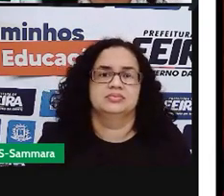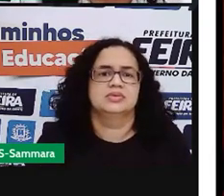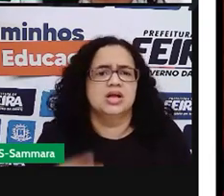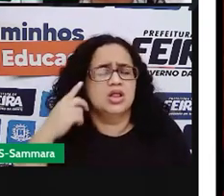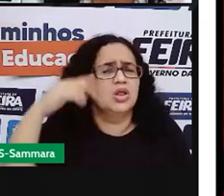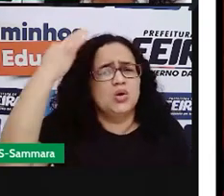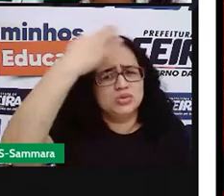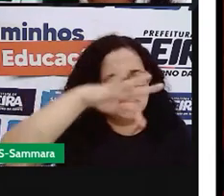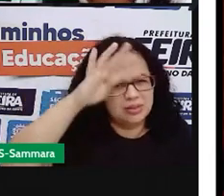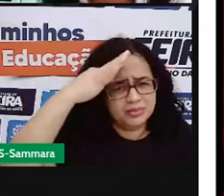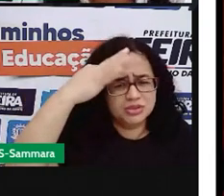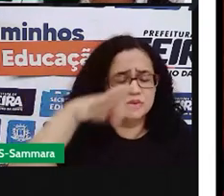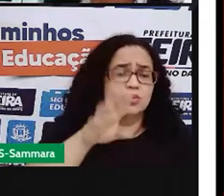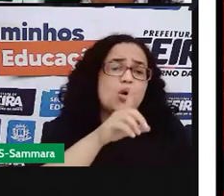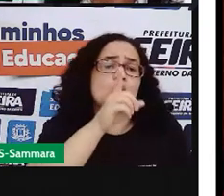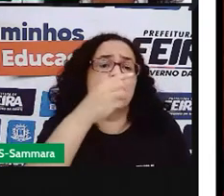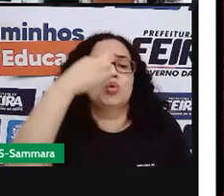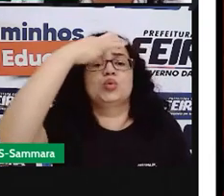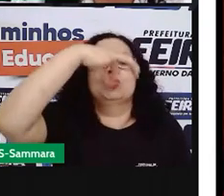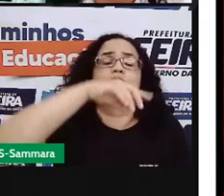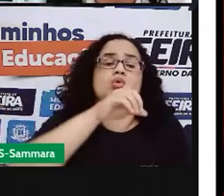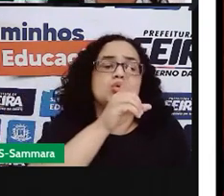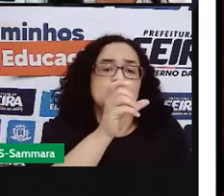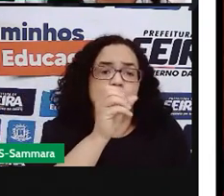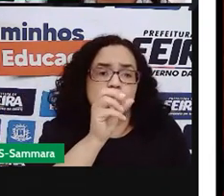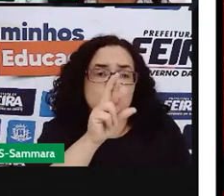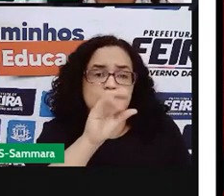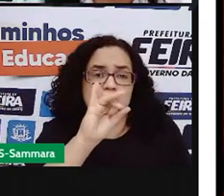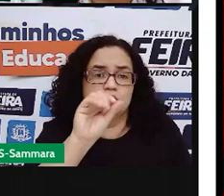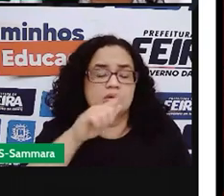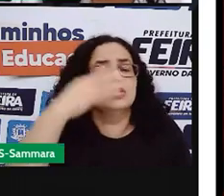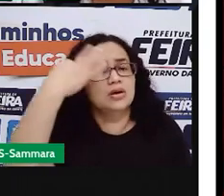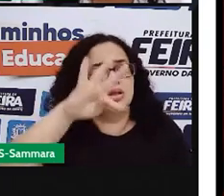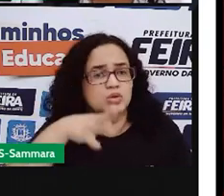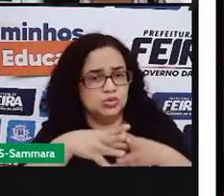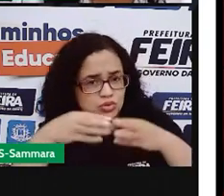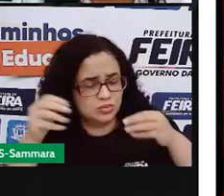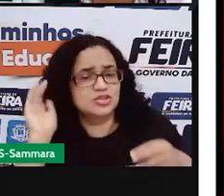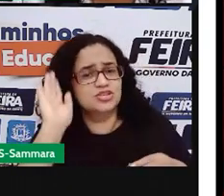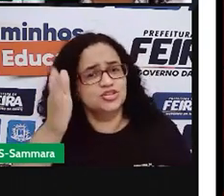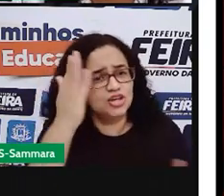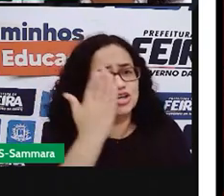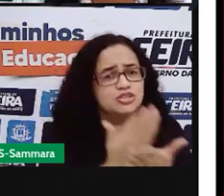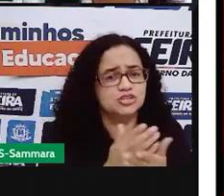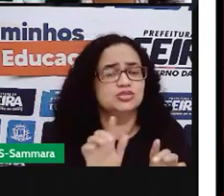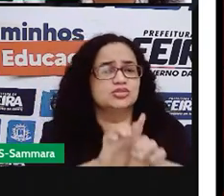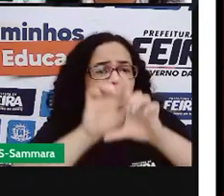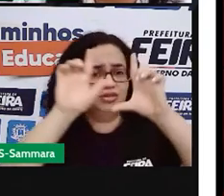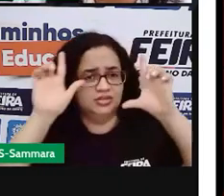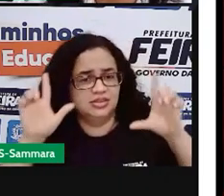Dor de cabeça? Tomou rio? A dor sumiu. Nós já trabalhamos esse cartaz, não é verdade?